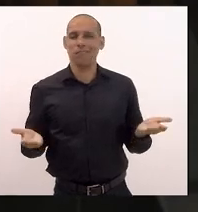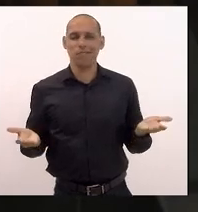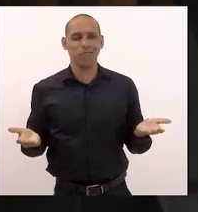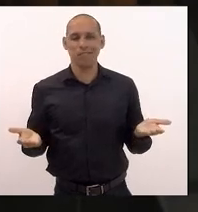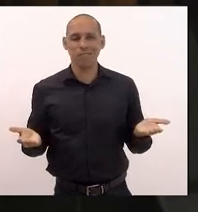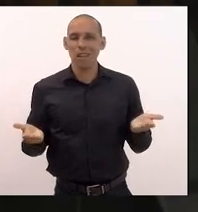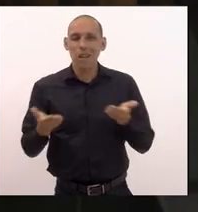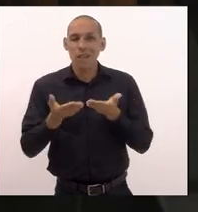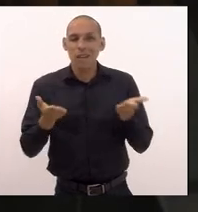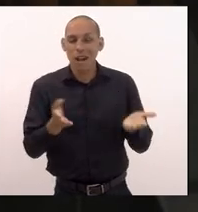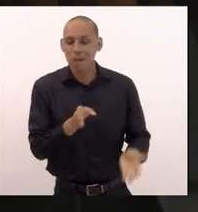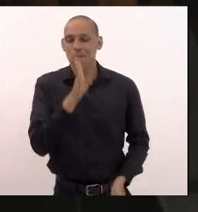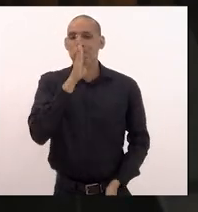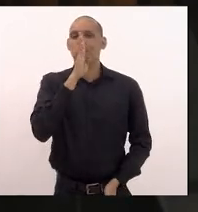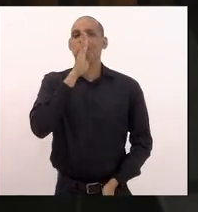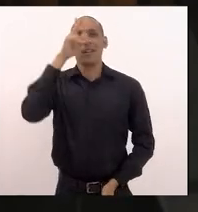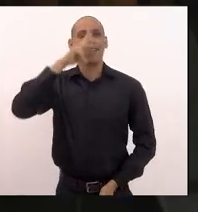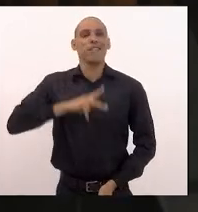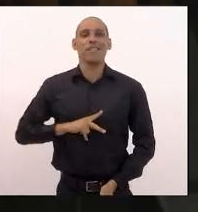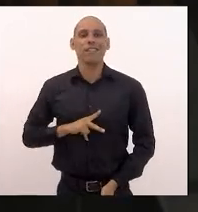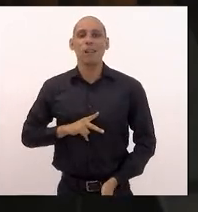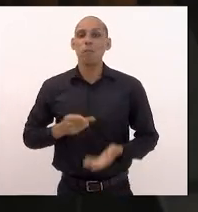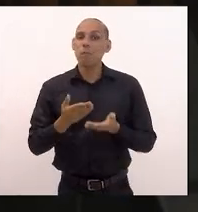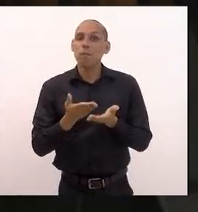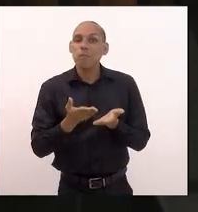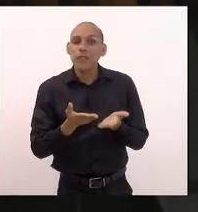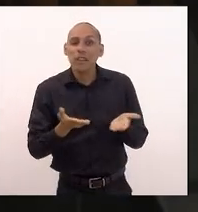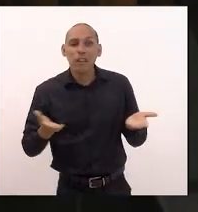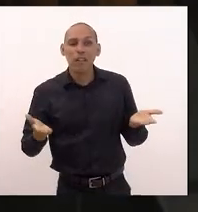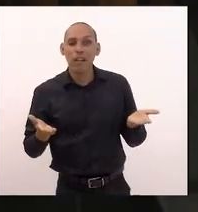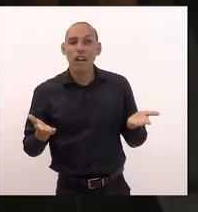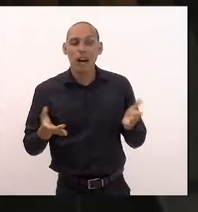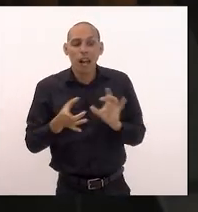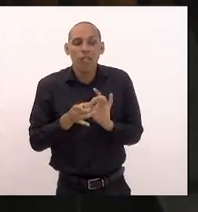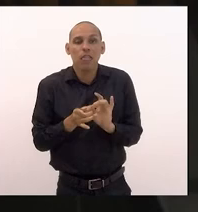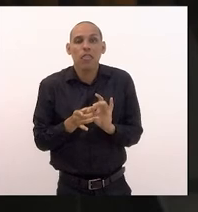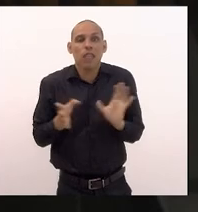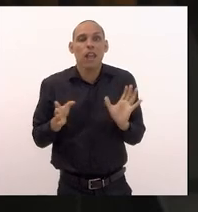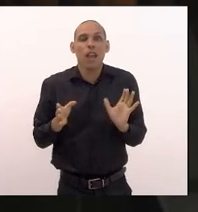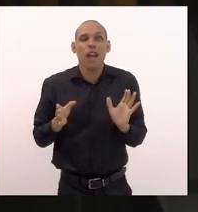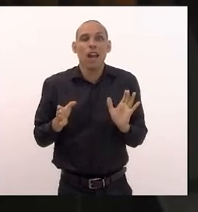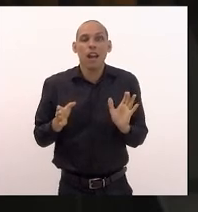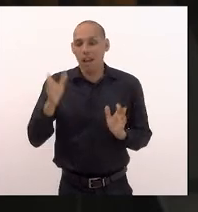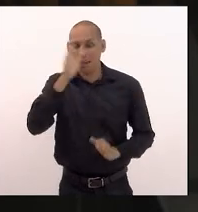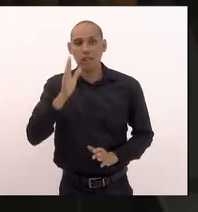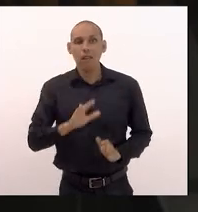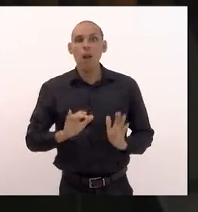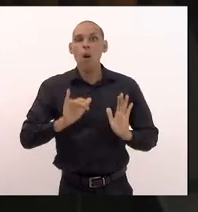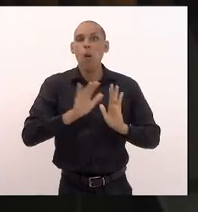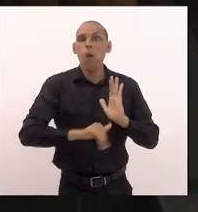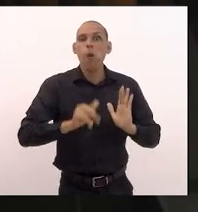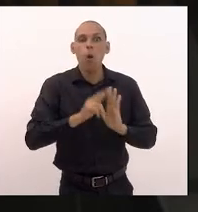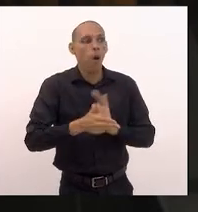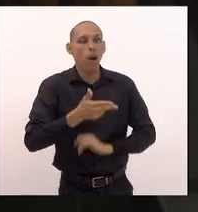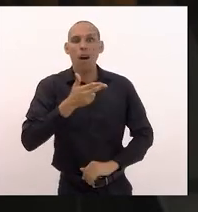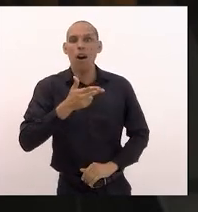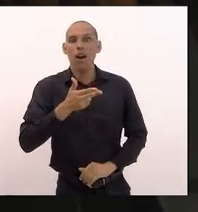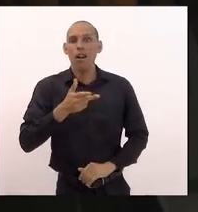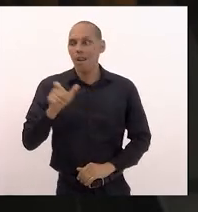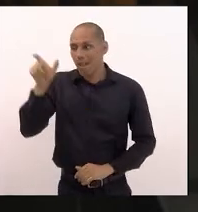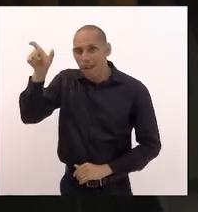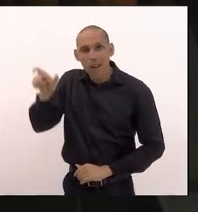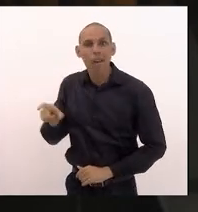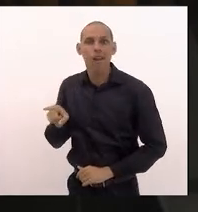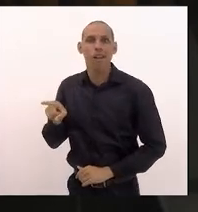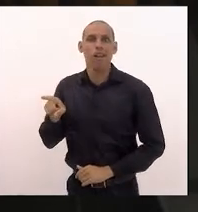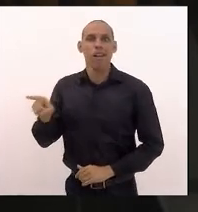silenciaram os senhores permitiram que o Brasil fosse assaltado e eu quero deixar muito claro esse candidato à presidência